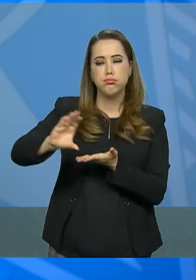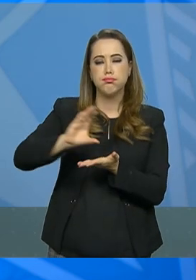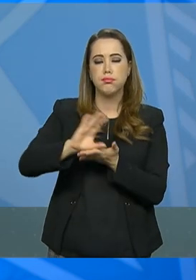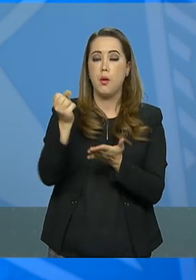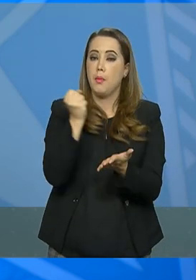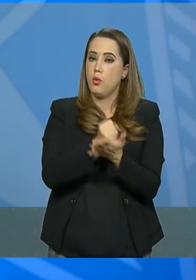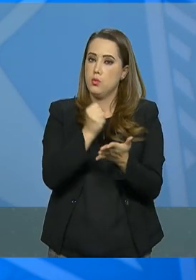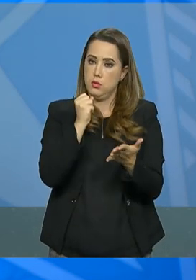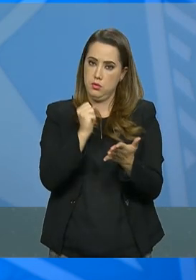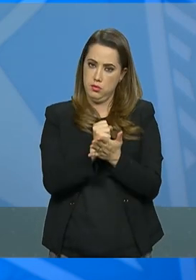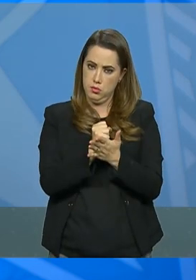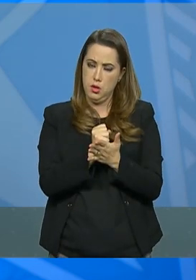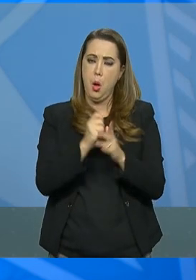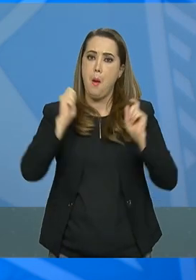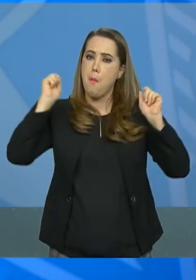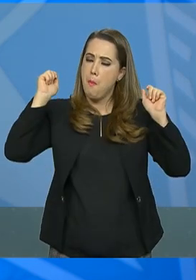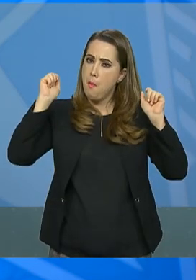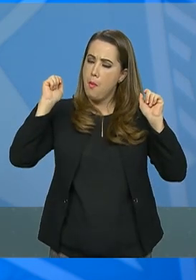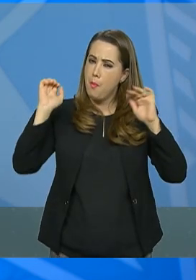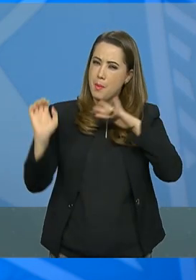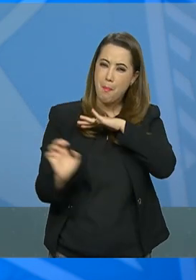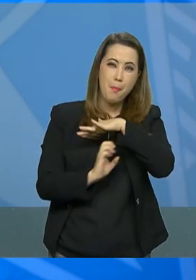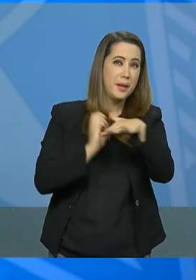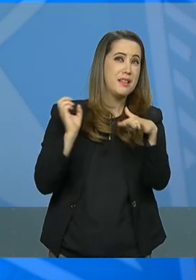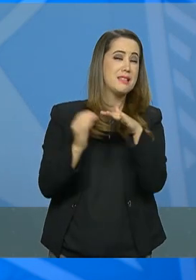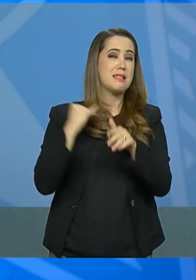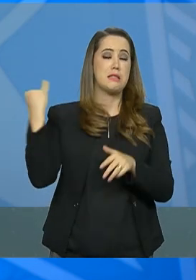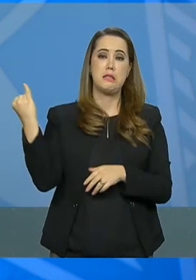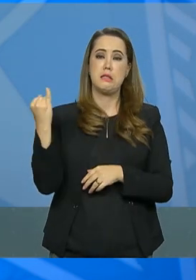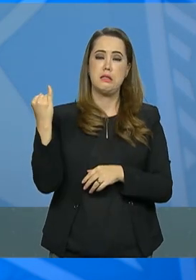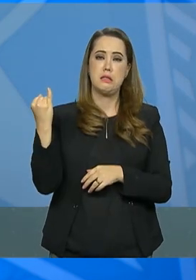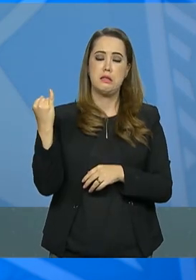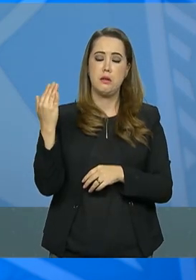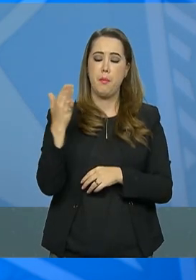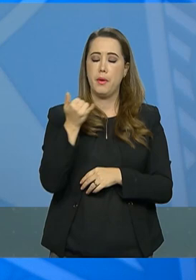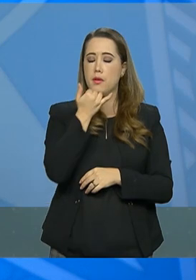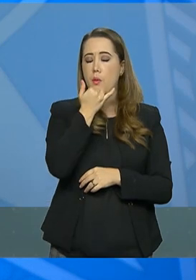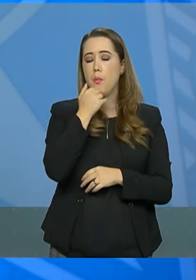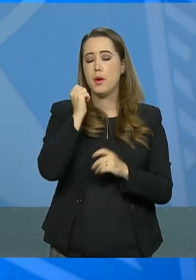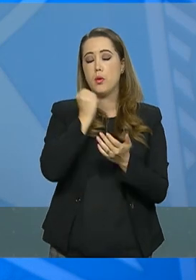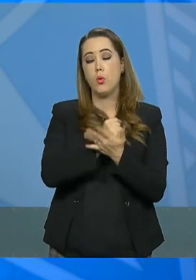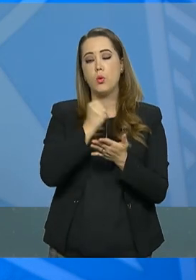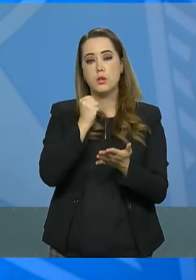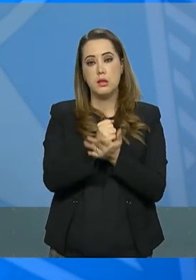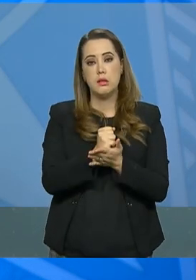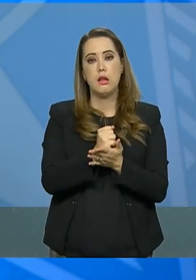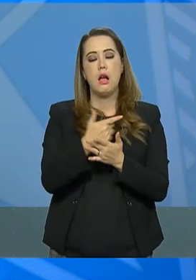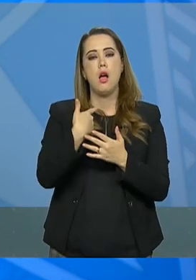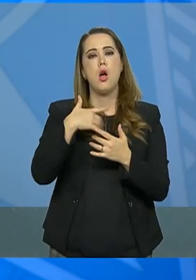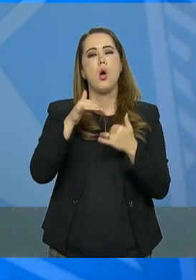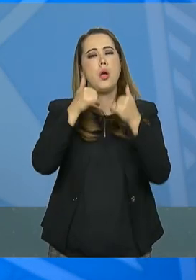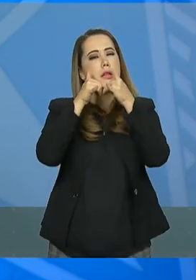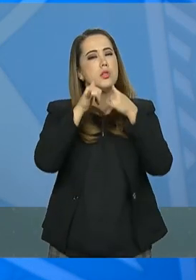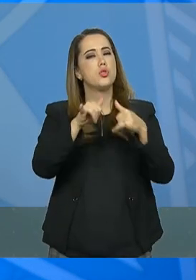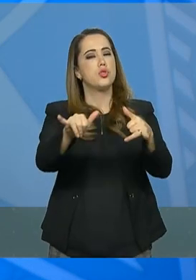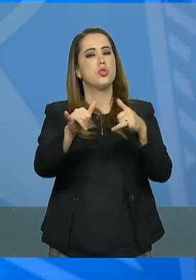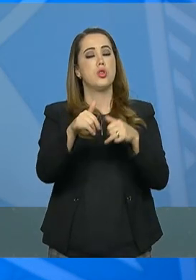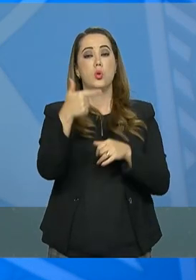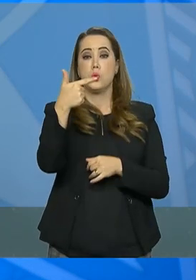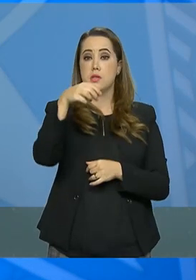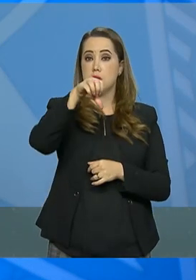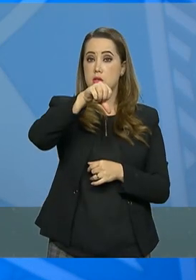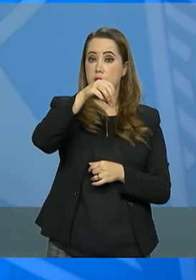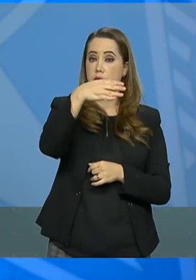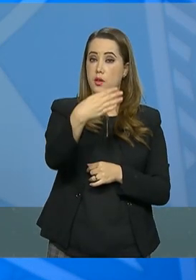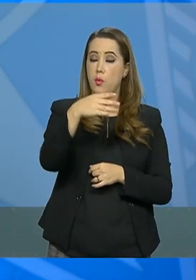contratar uma potência nominal de 294 megawatts. O Estado